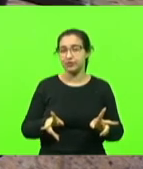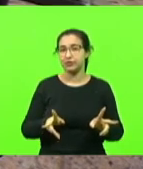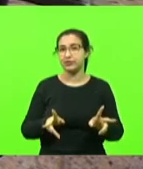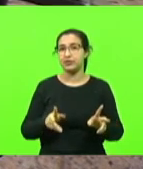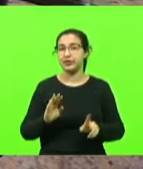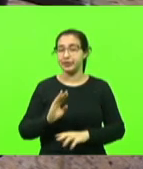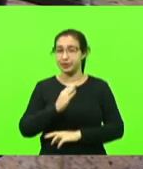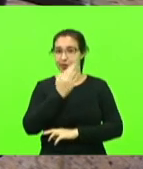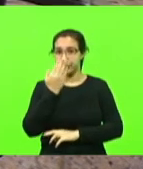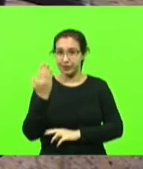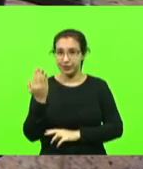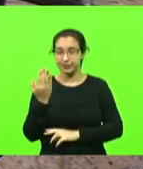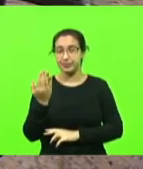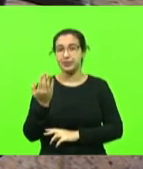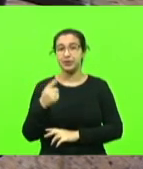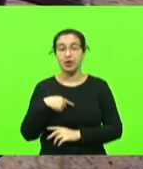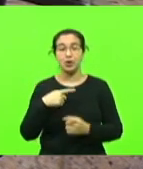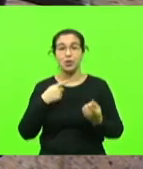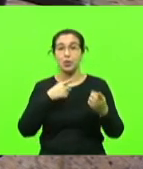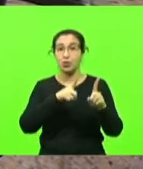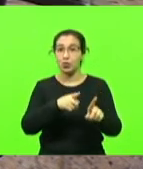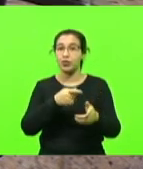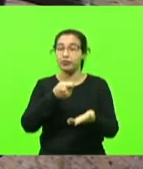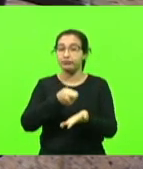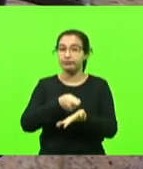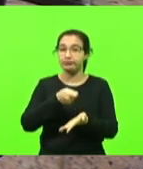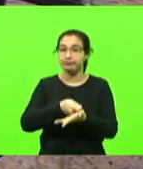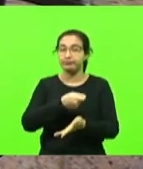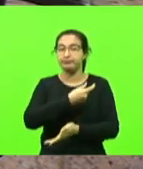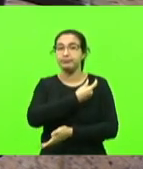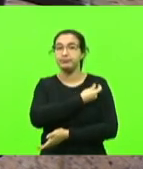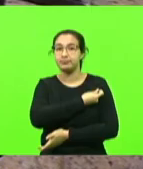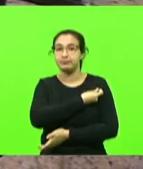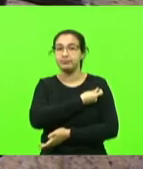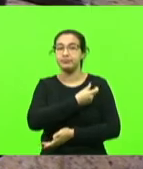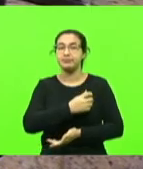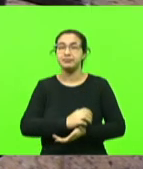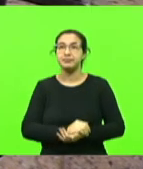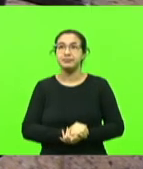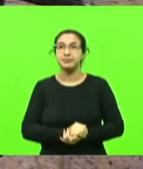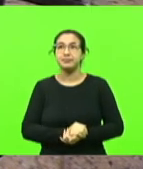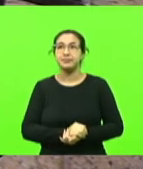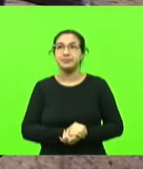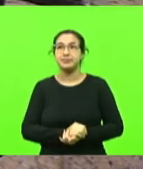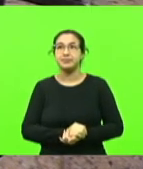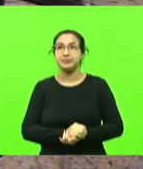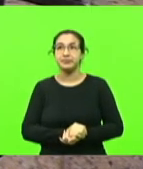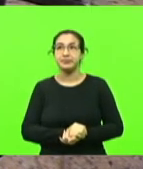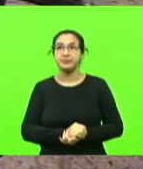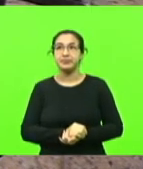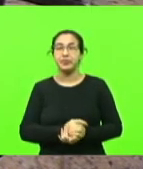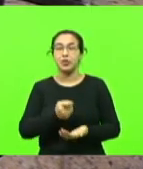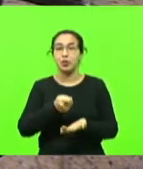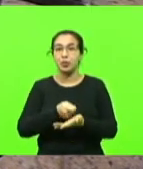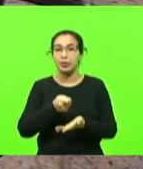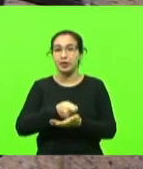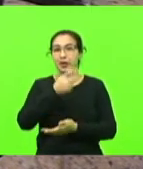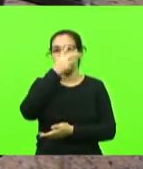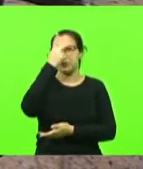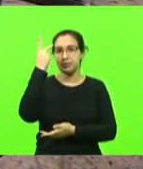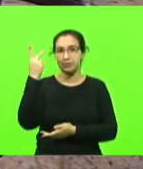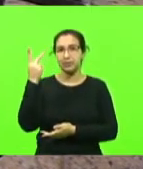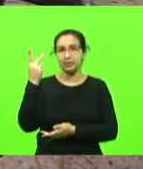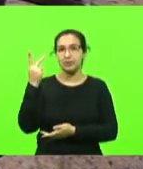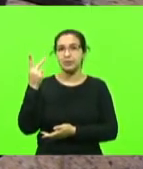repetir, sou contra a obrigatoriedade da vacina, fazer com que as pessoas sejam obrigadas a tomar,